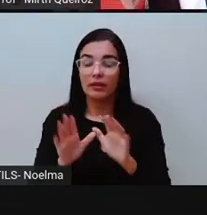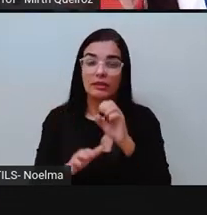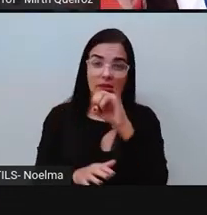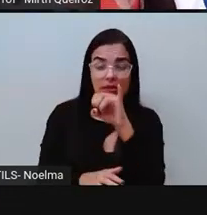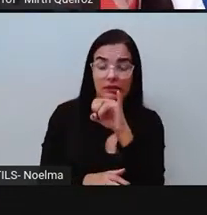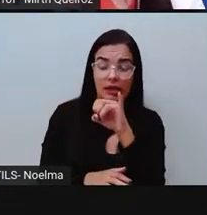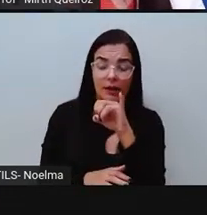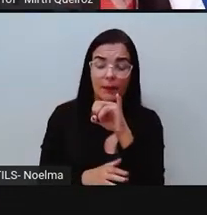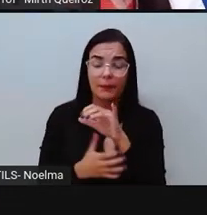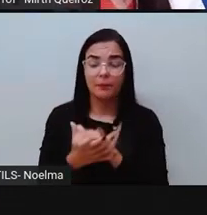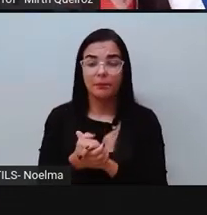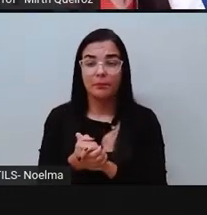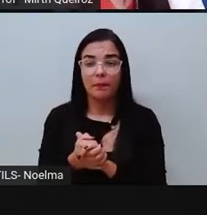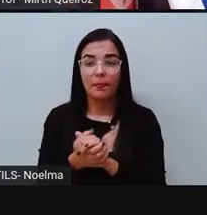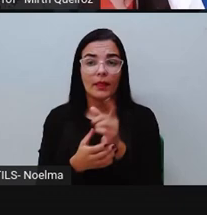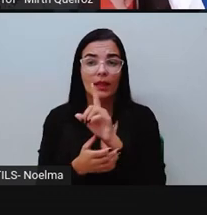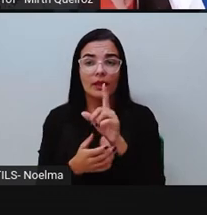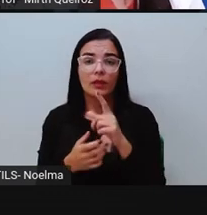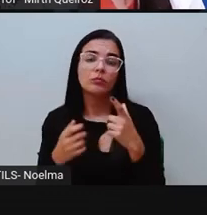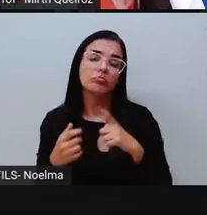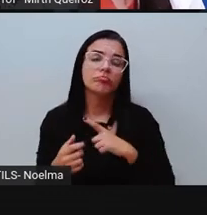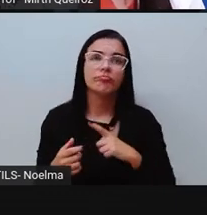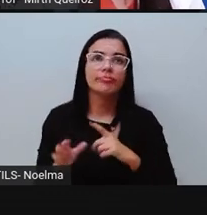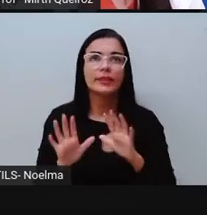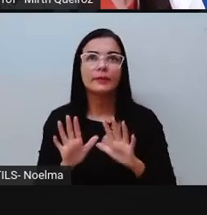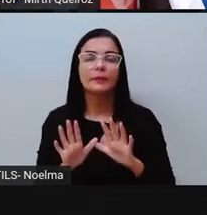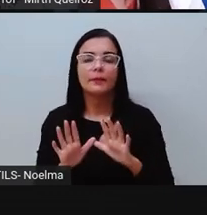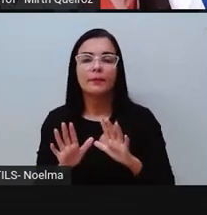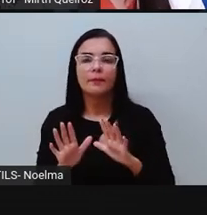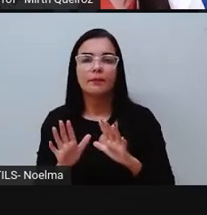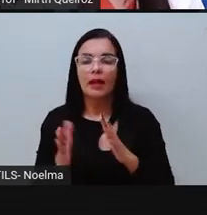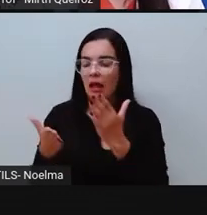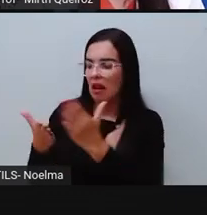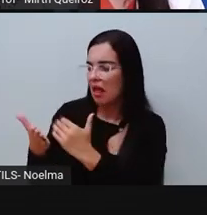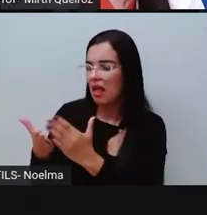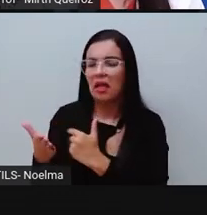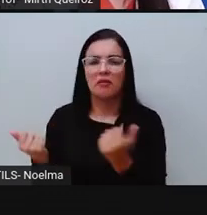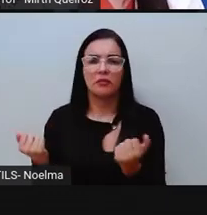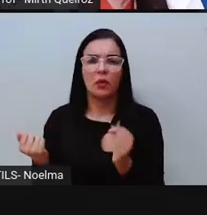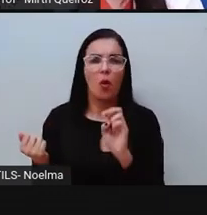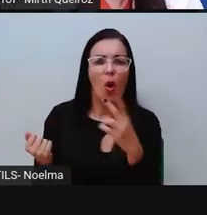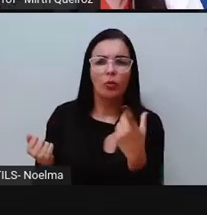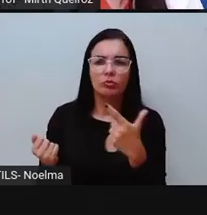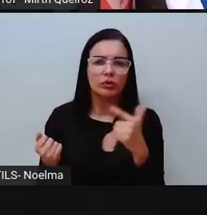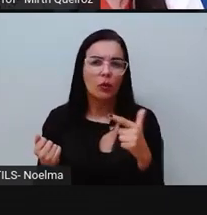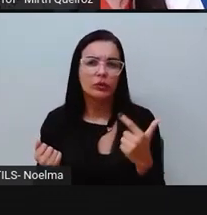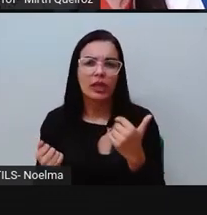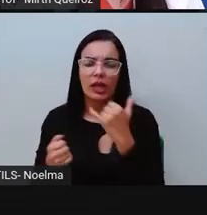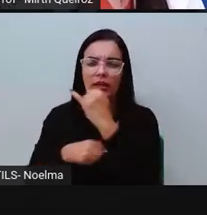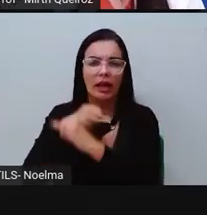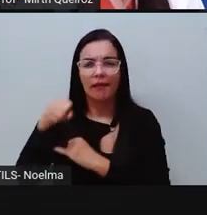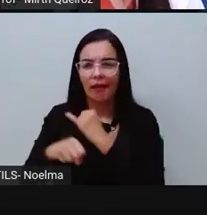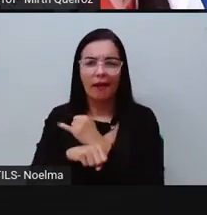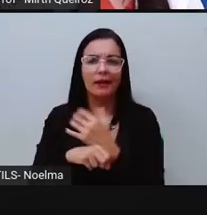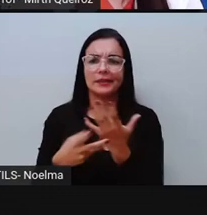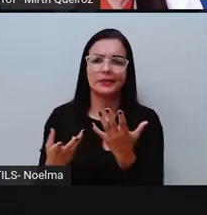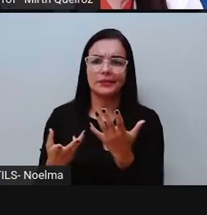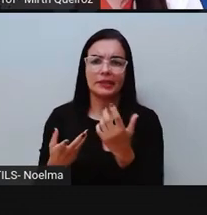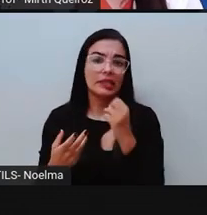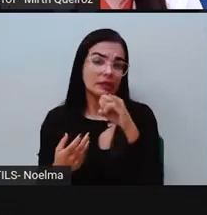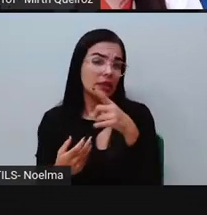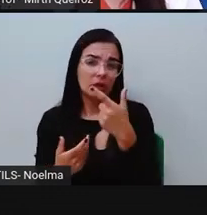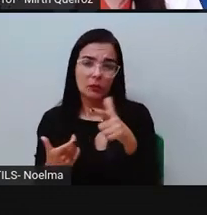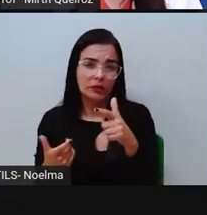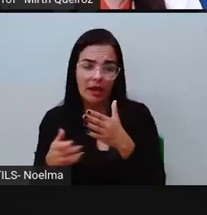caso vocês não tenham este material em casa? Se vocês não